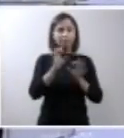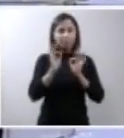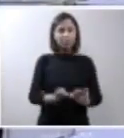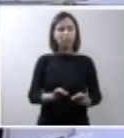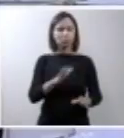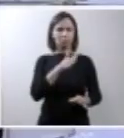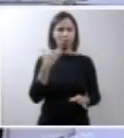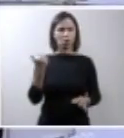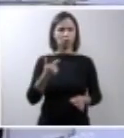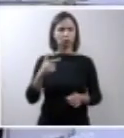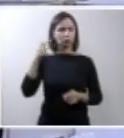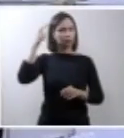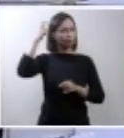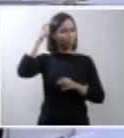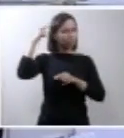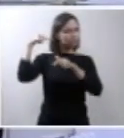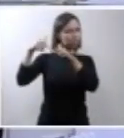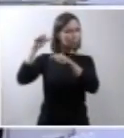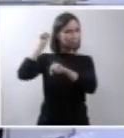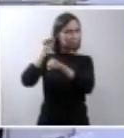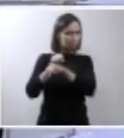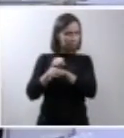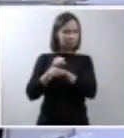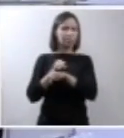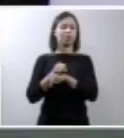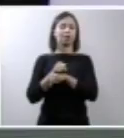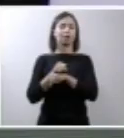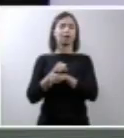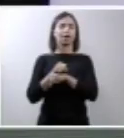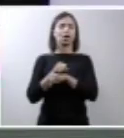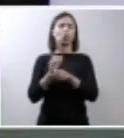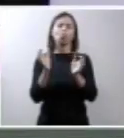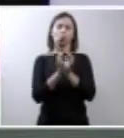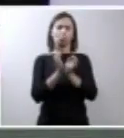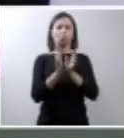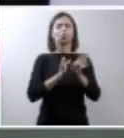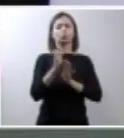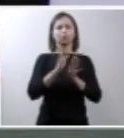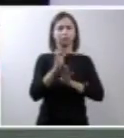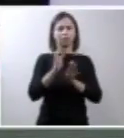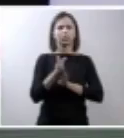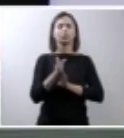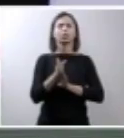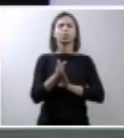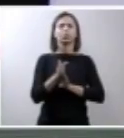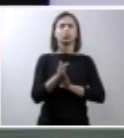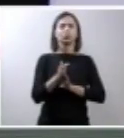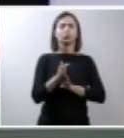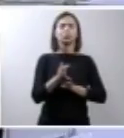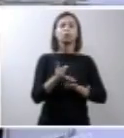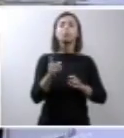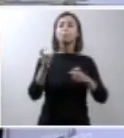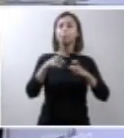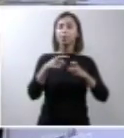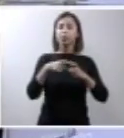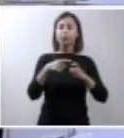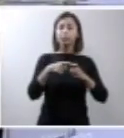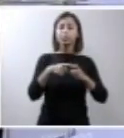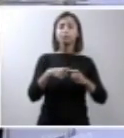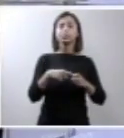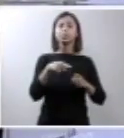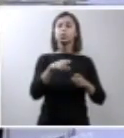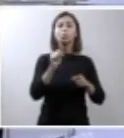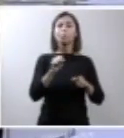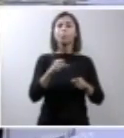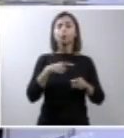é indicado pelo Conselho Federal de Medicina ele só pode ser aplicado a um paciente